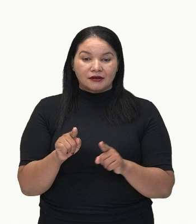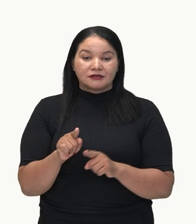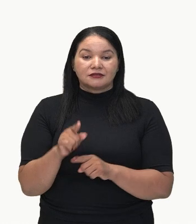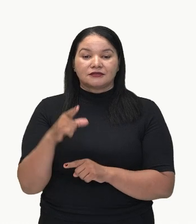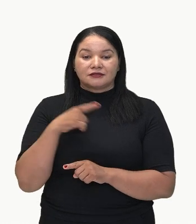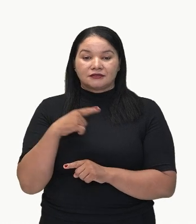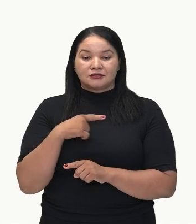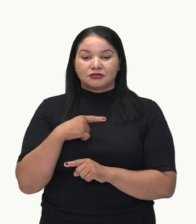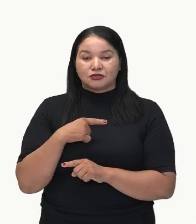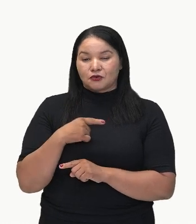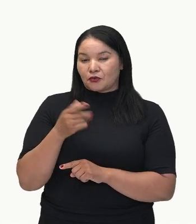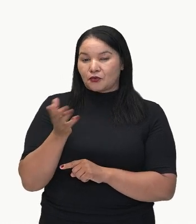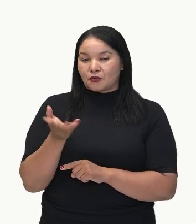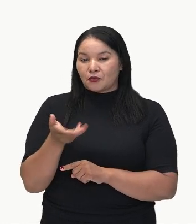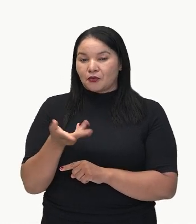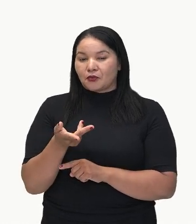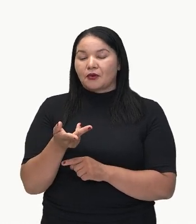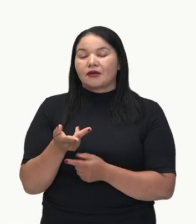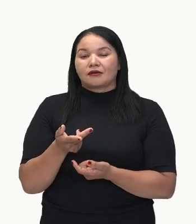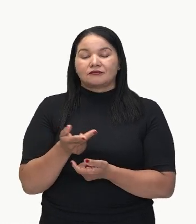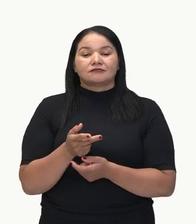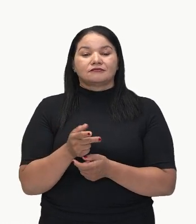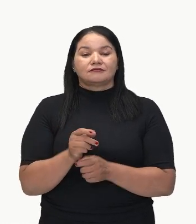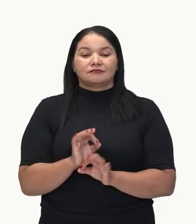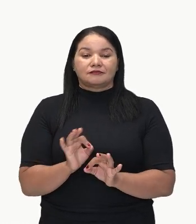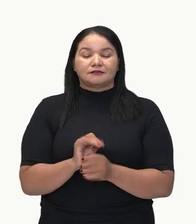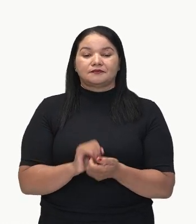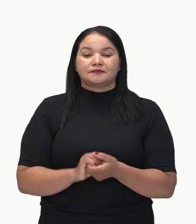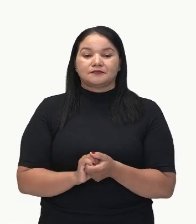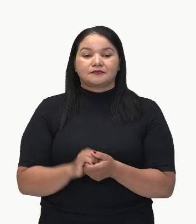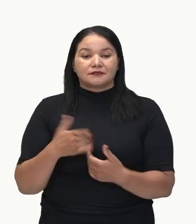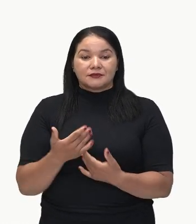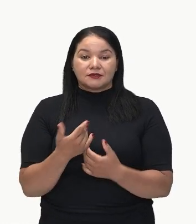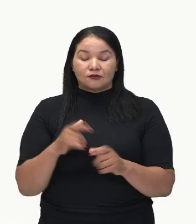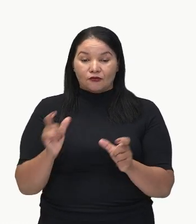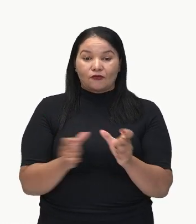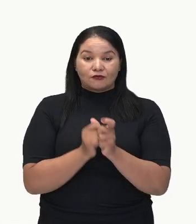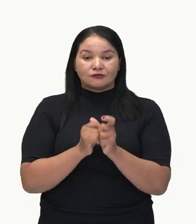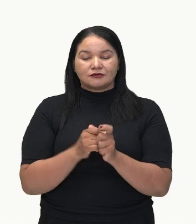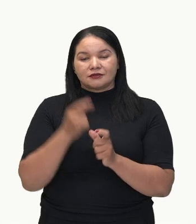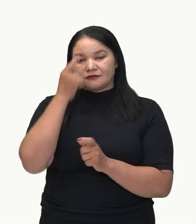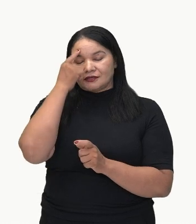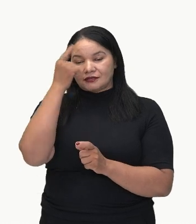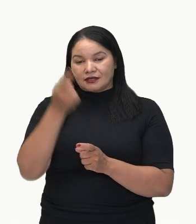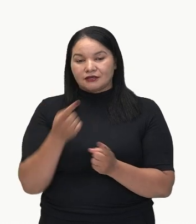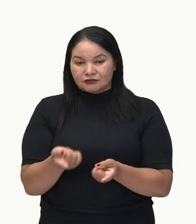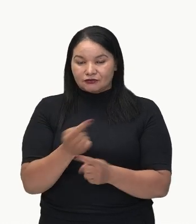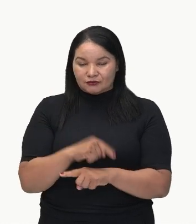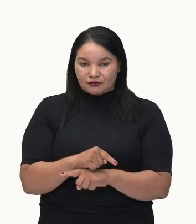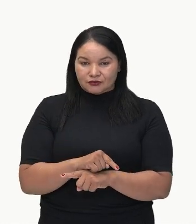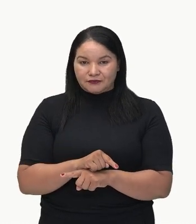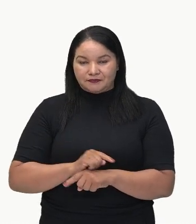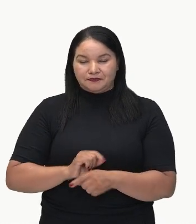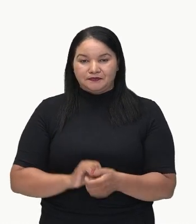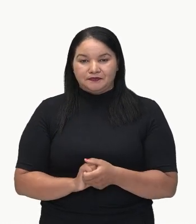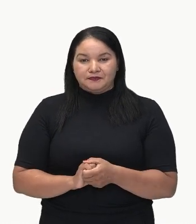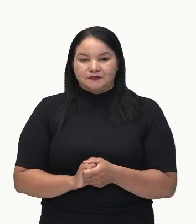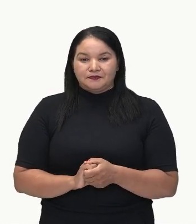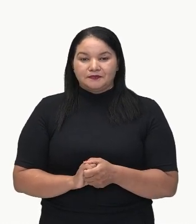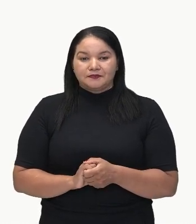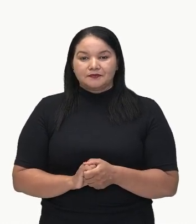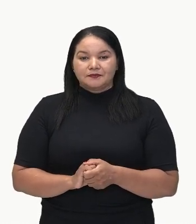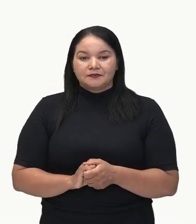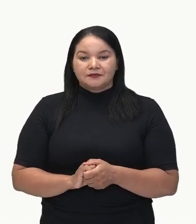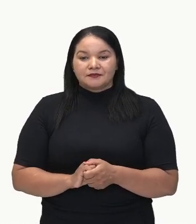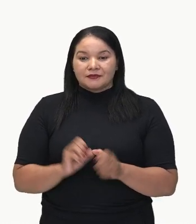excelente. Essa conjunção vai trazer a ideia de ideias opostas, contrariedade.